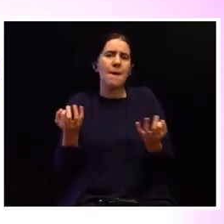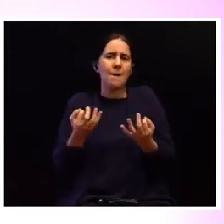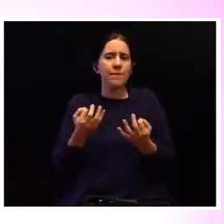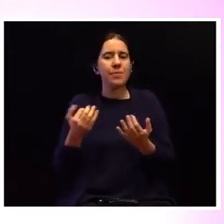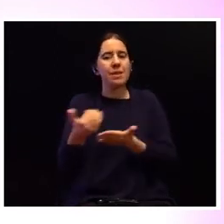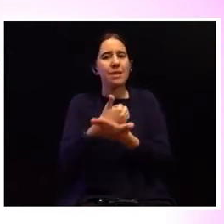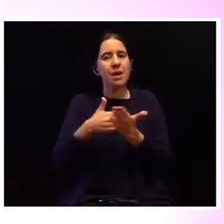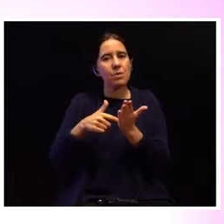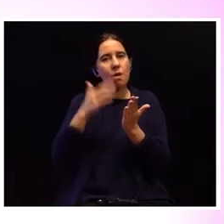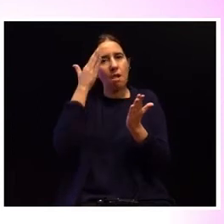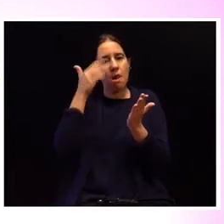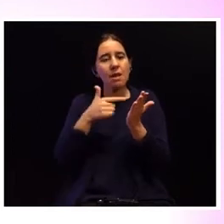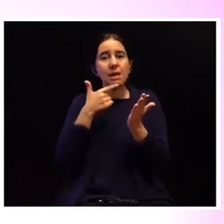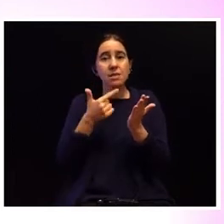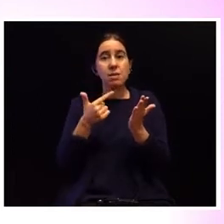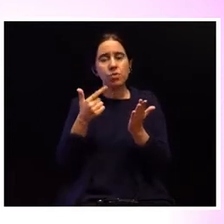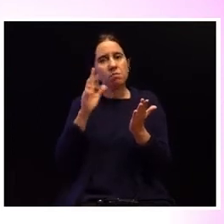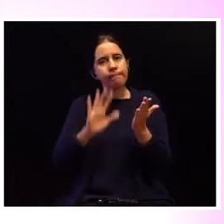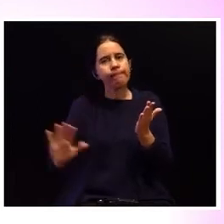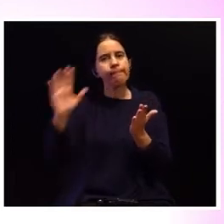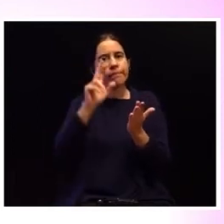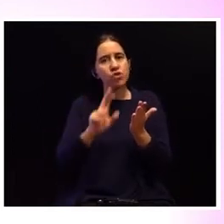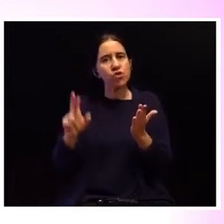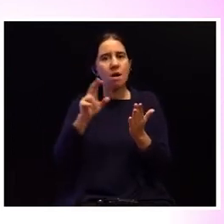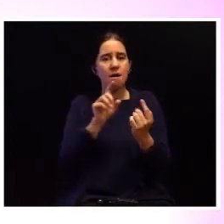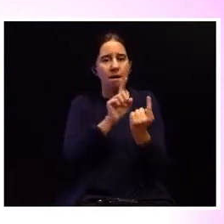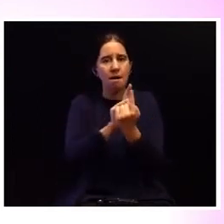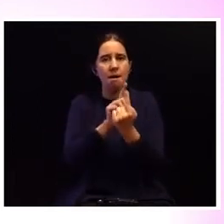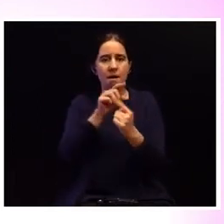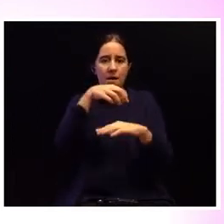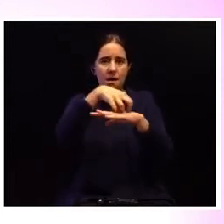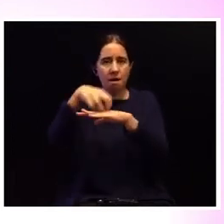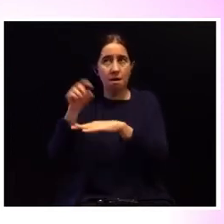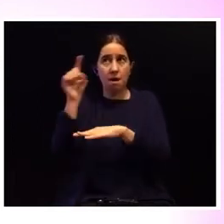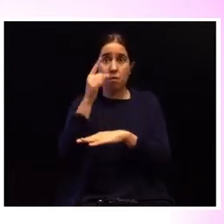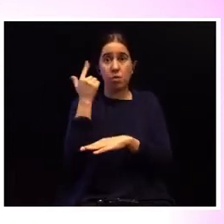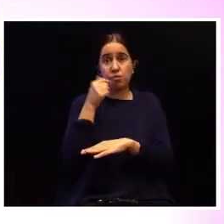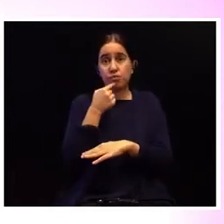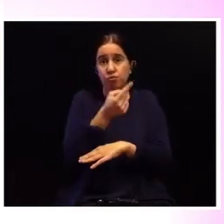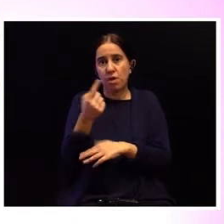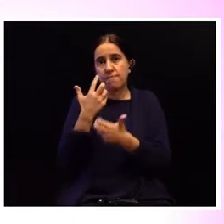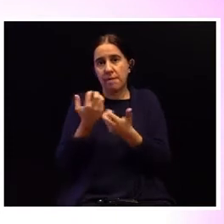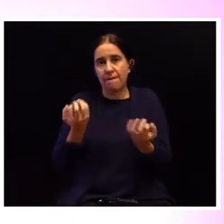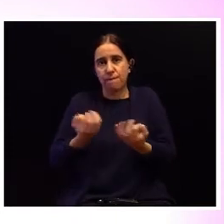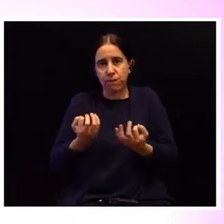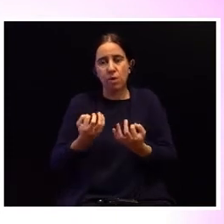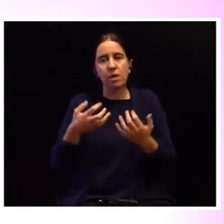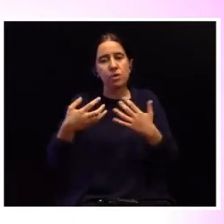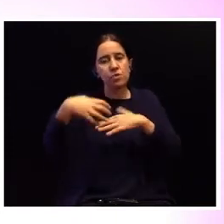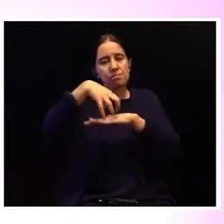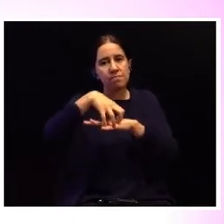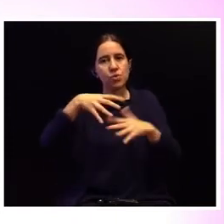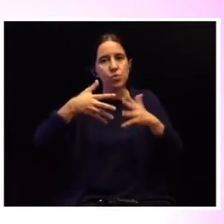estes dados refletem o aumento da cobertura e do número de respostas, como ontem também já foi referido e sublinhado, estruturas e